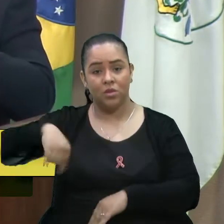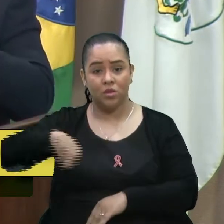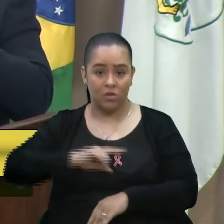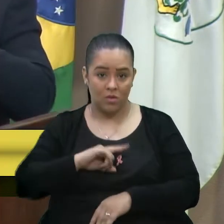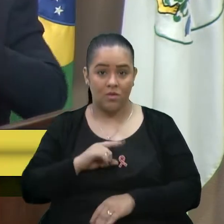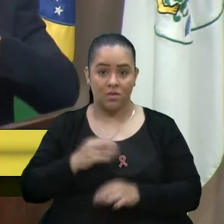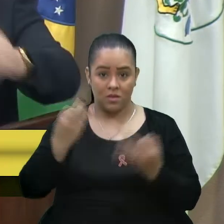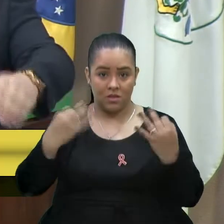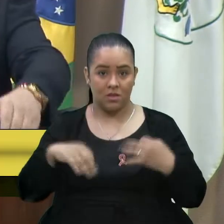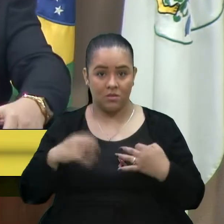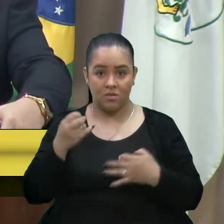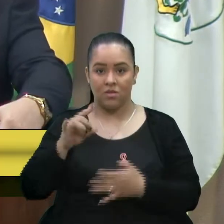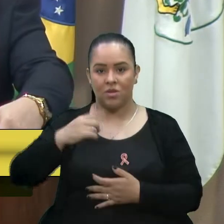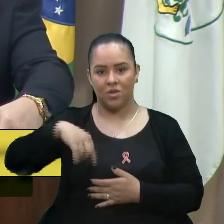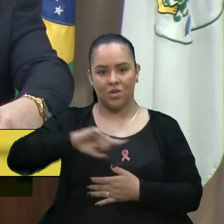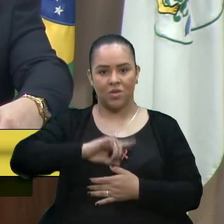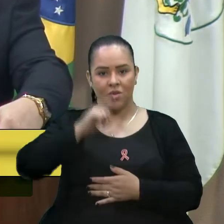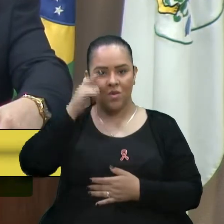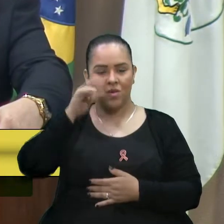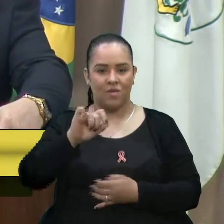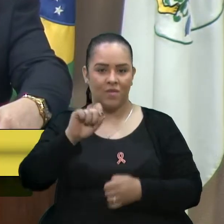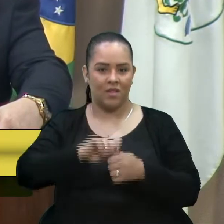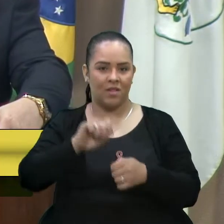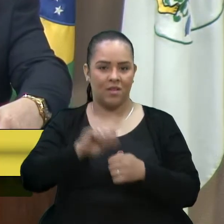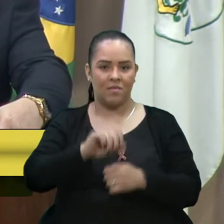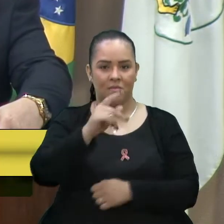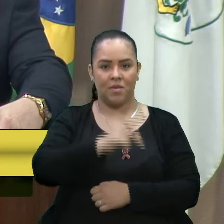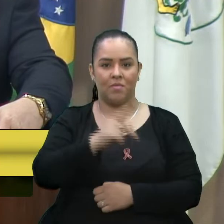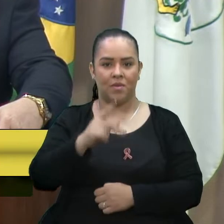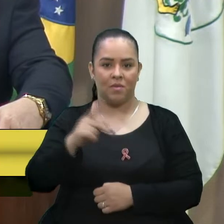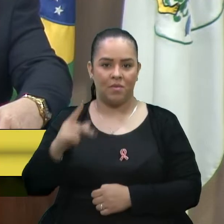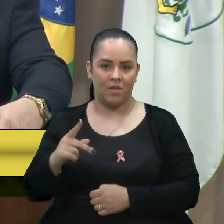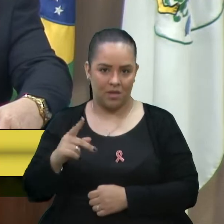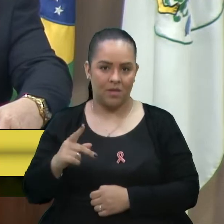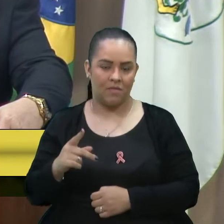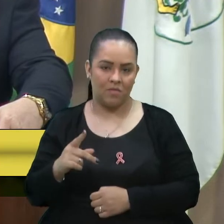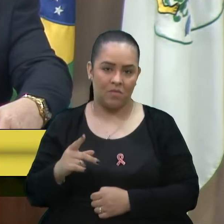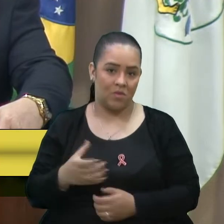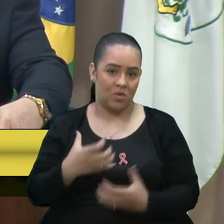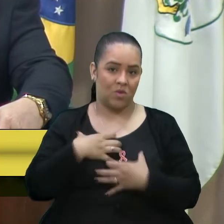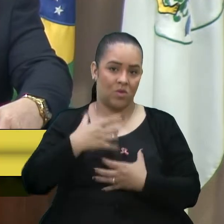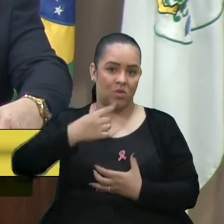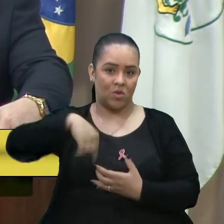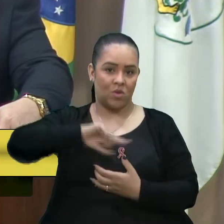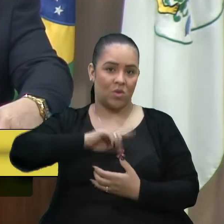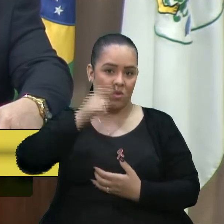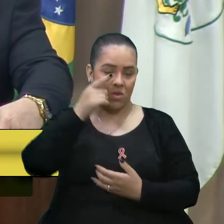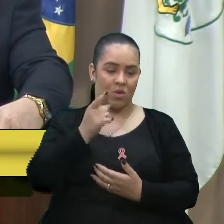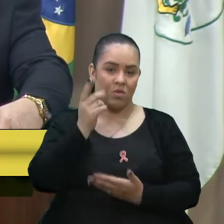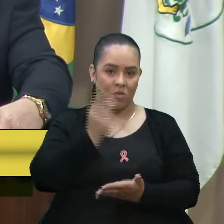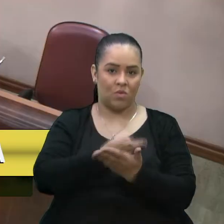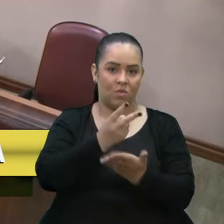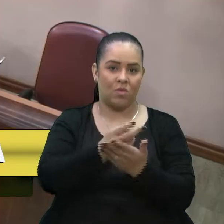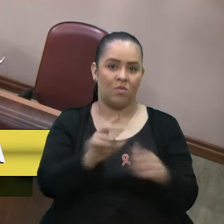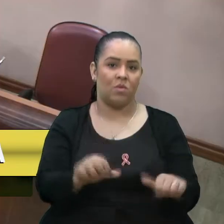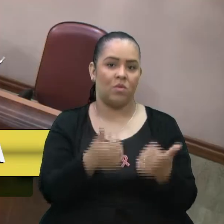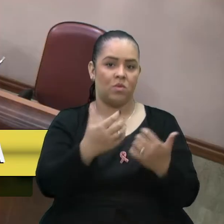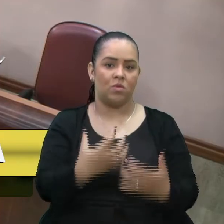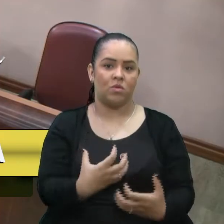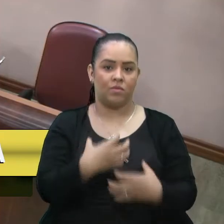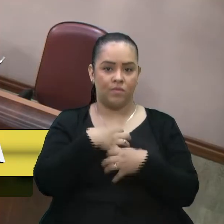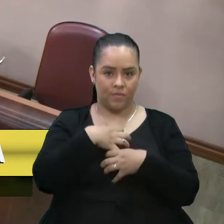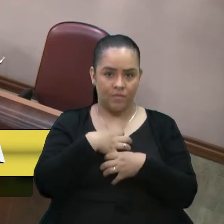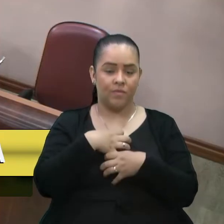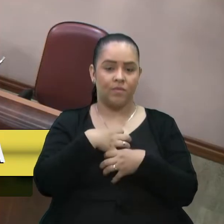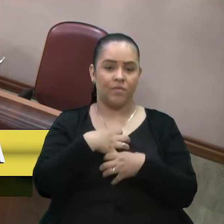que se nós conseguirmos fazer as PPPs de uma forma que a gente consiga conduzir da melhor forma possível,